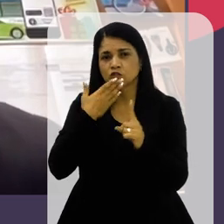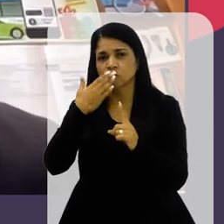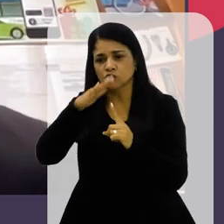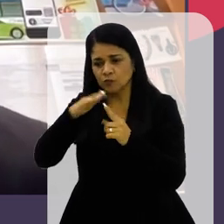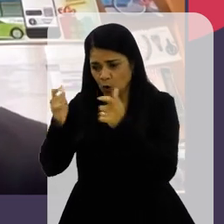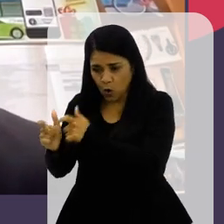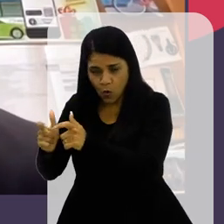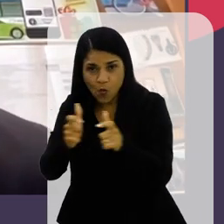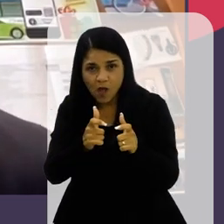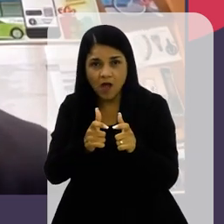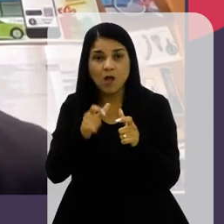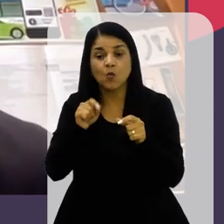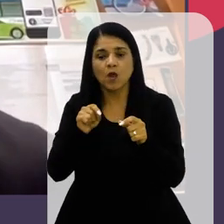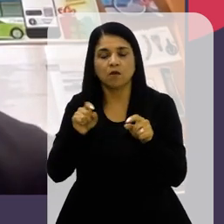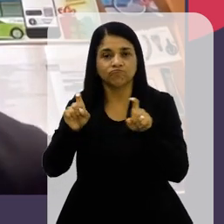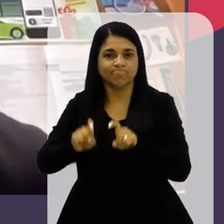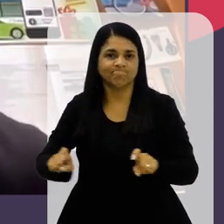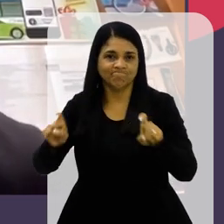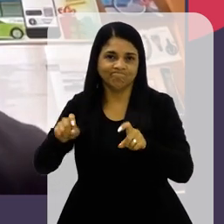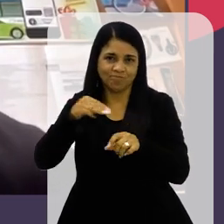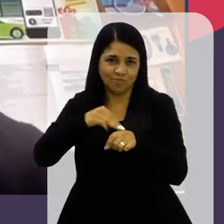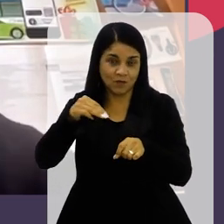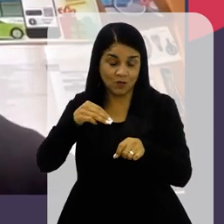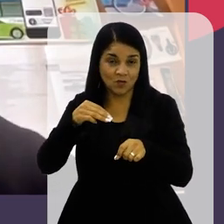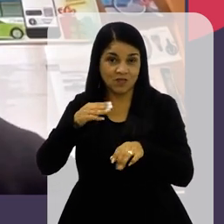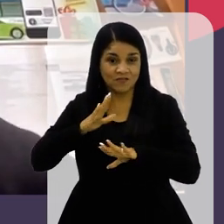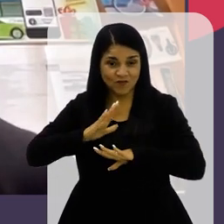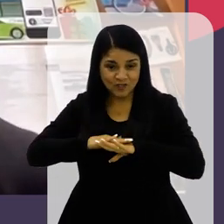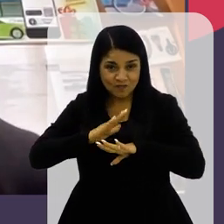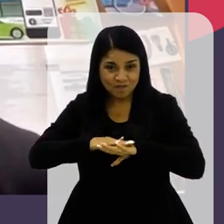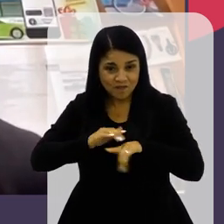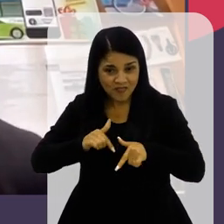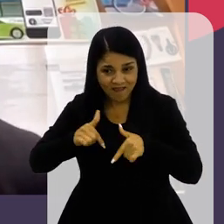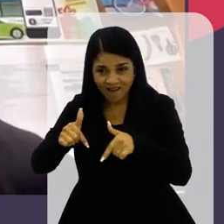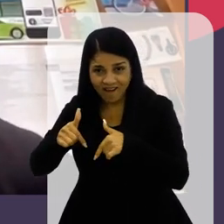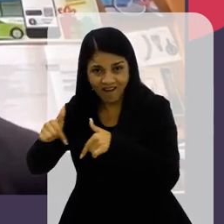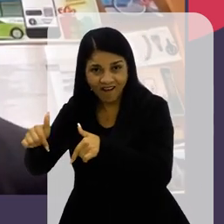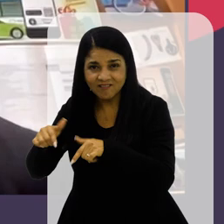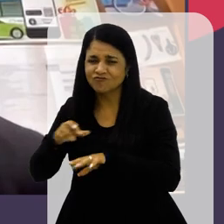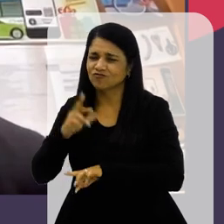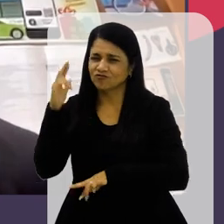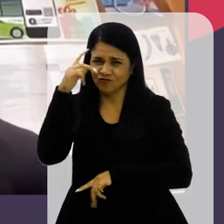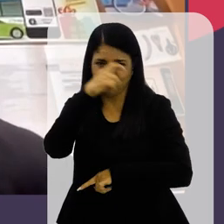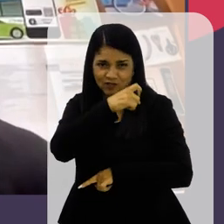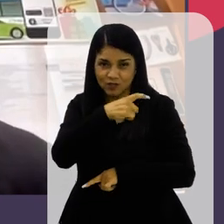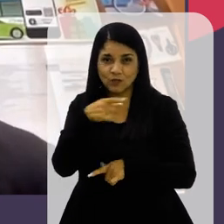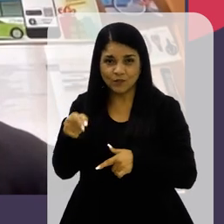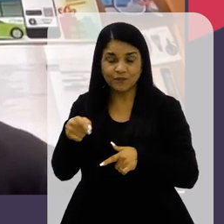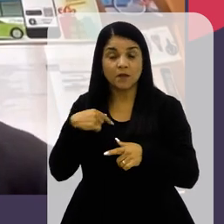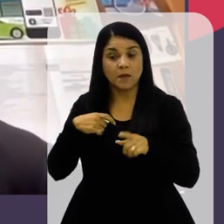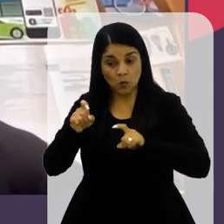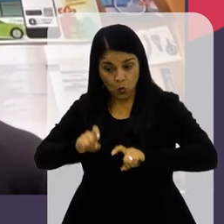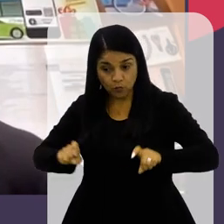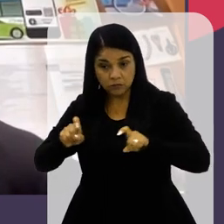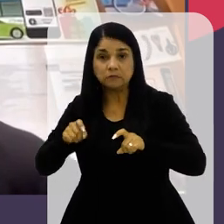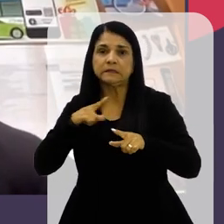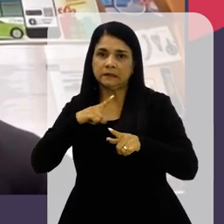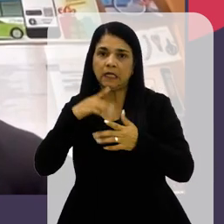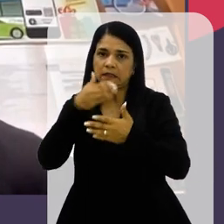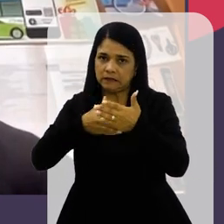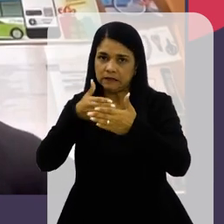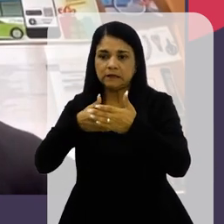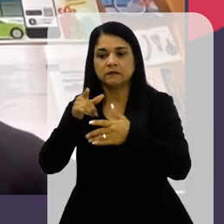É o método Computacional Lidando com isso Manualmente Ficaria impossível E mesmo O método Computacional Enfrenta